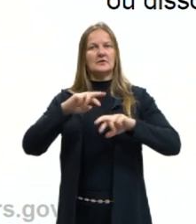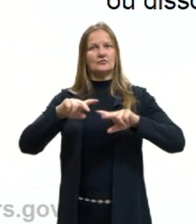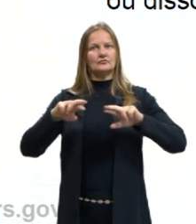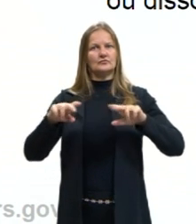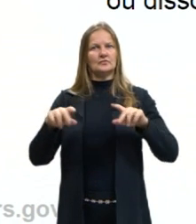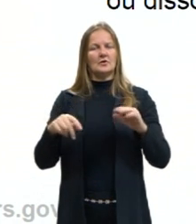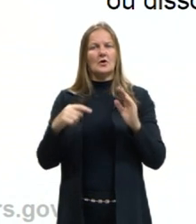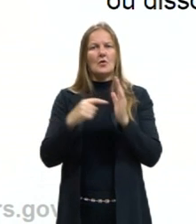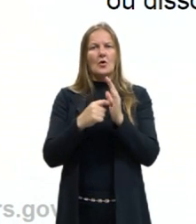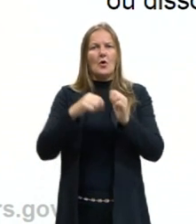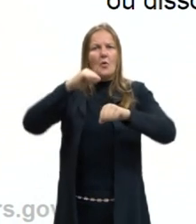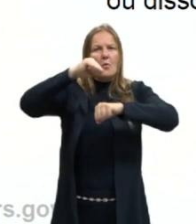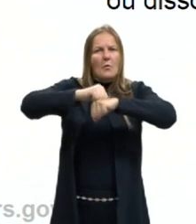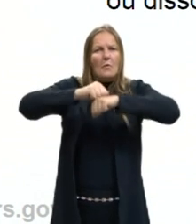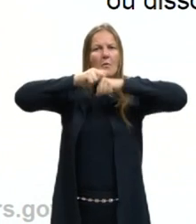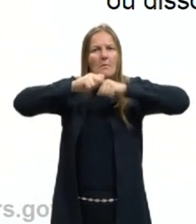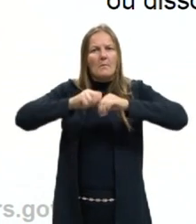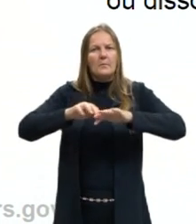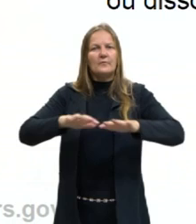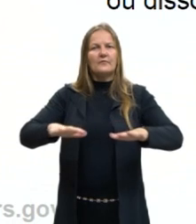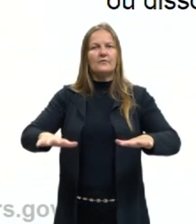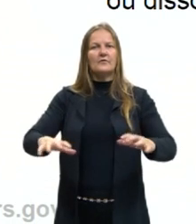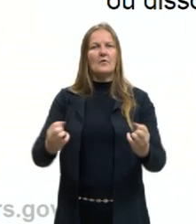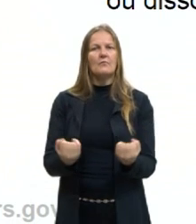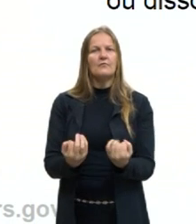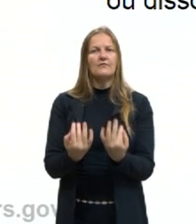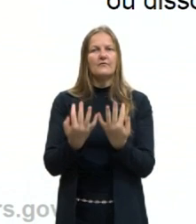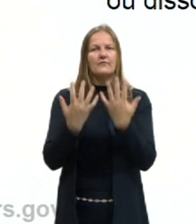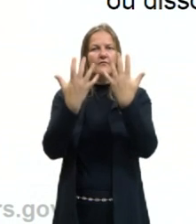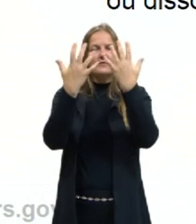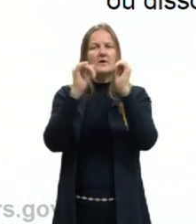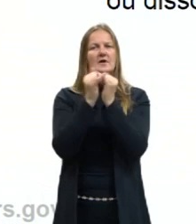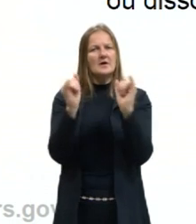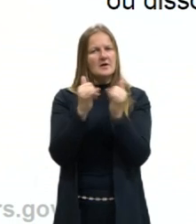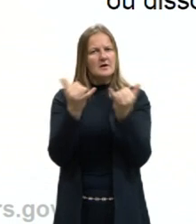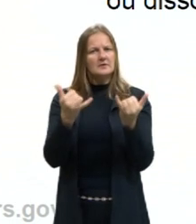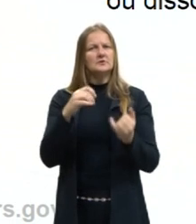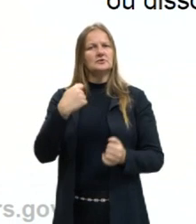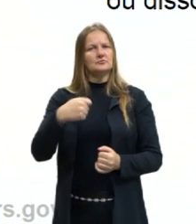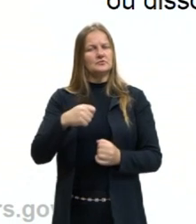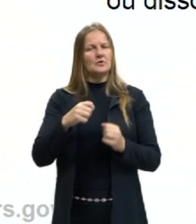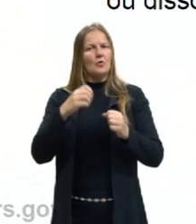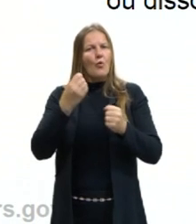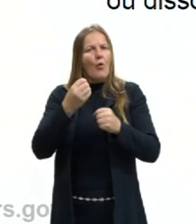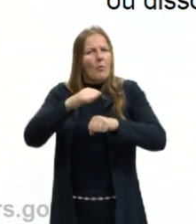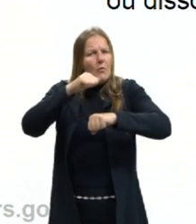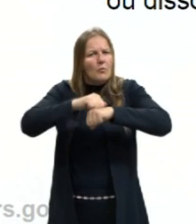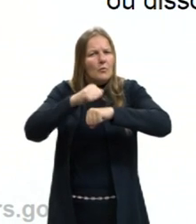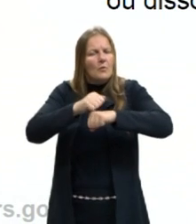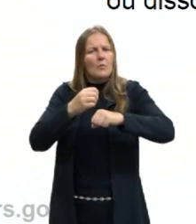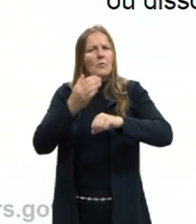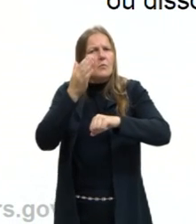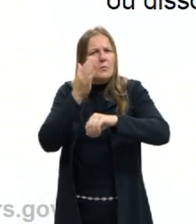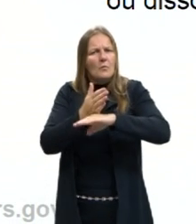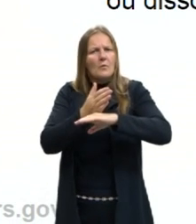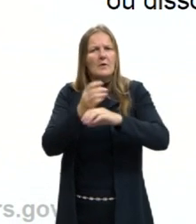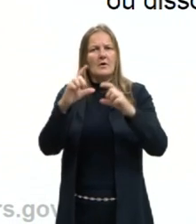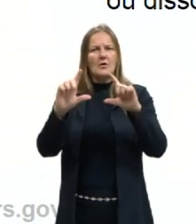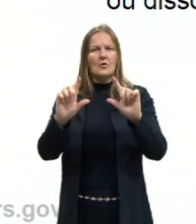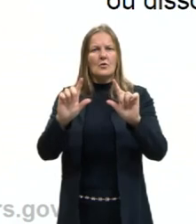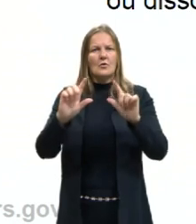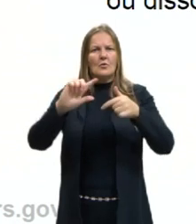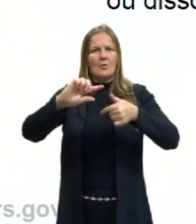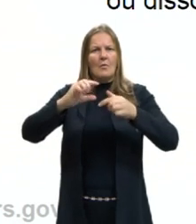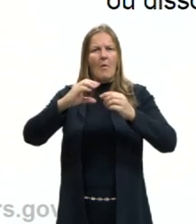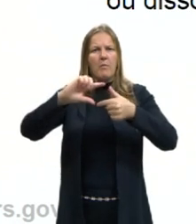pontos de fusão e ebulição. Então, requer uma energia considerável para conseguir romper aquele retículo. Que é aquele cubo que eu